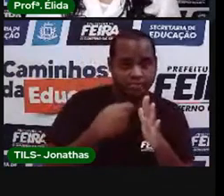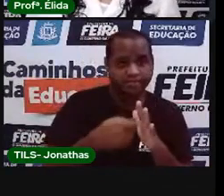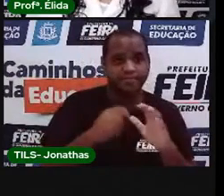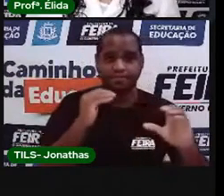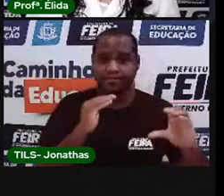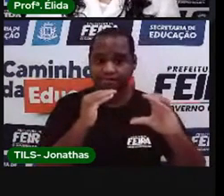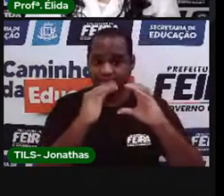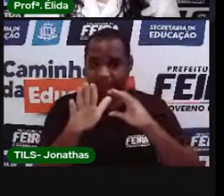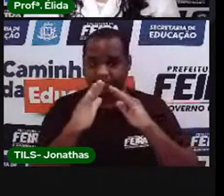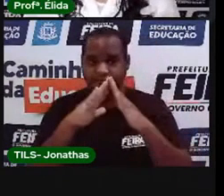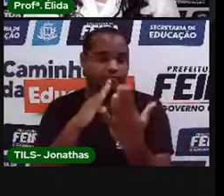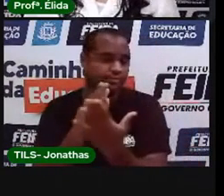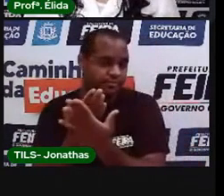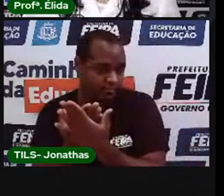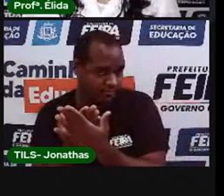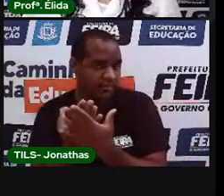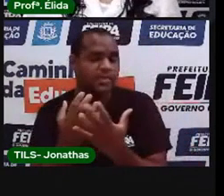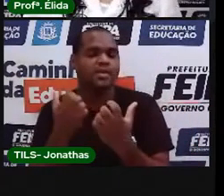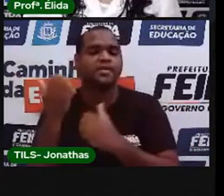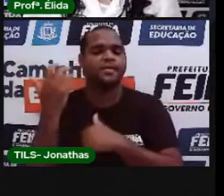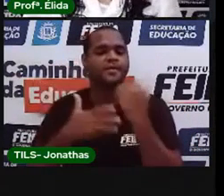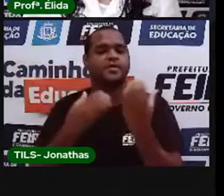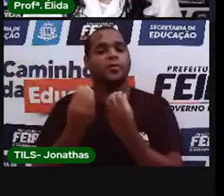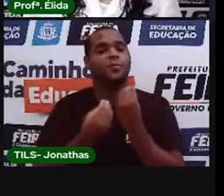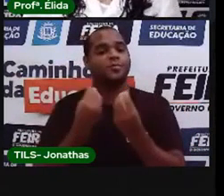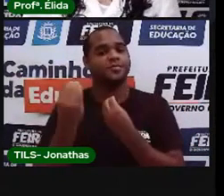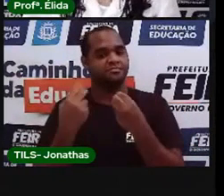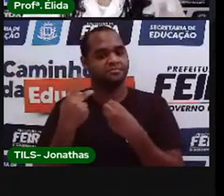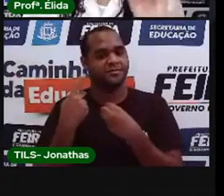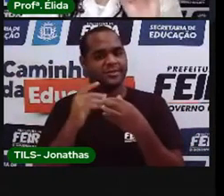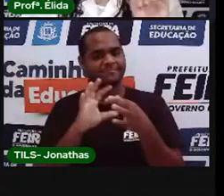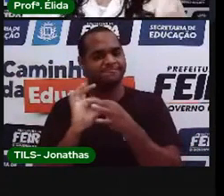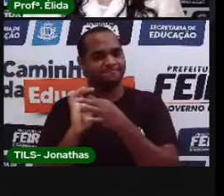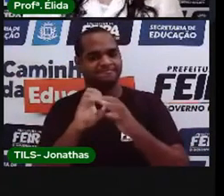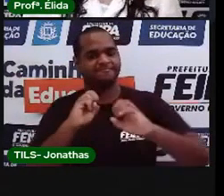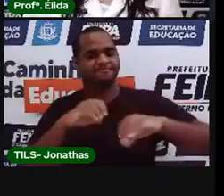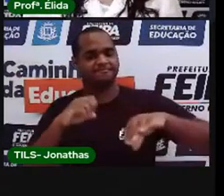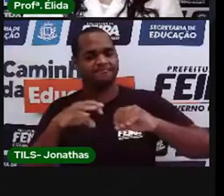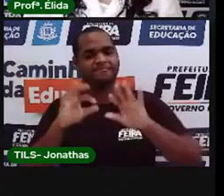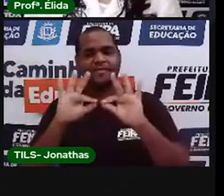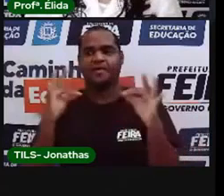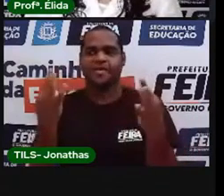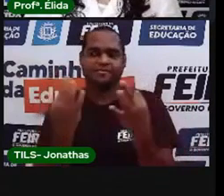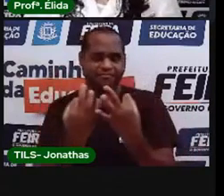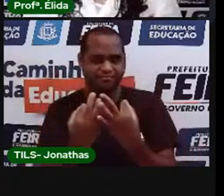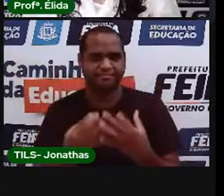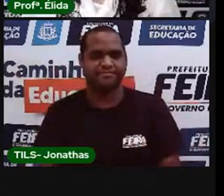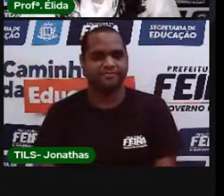enviar para a escola, contando como foi essa atividade coletiva em família.